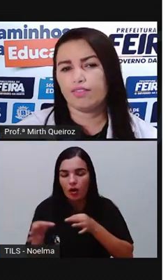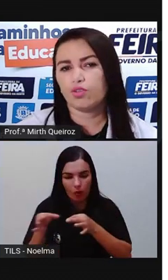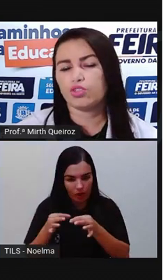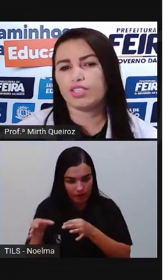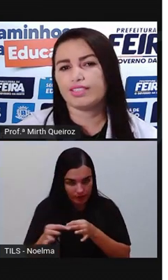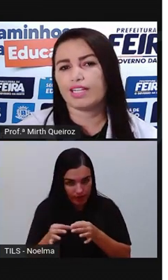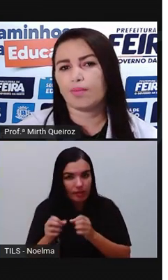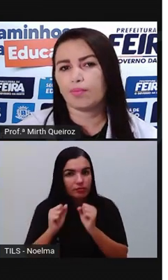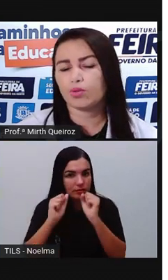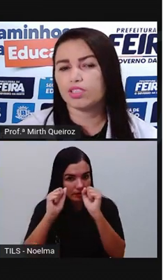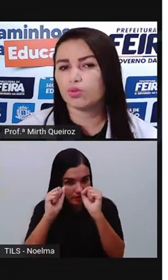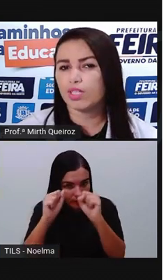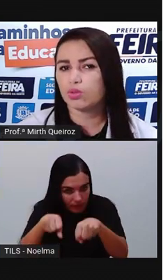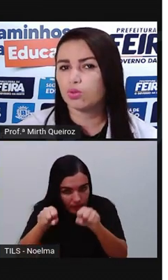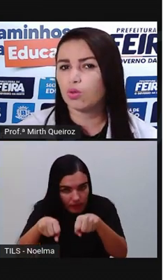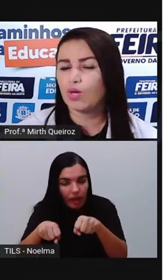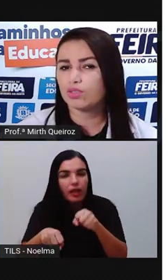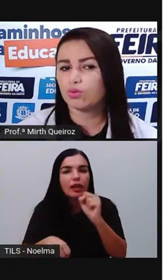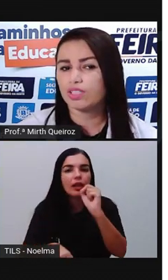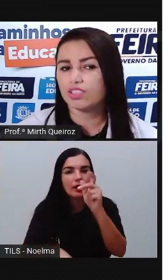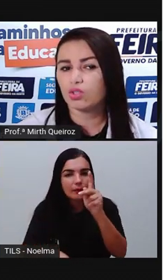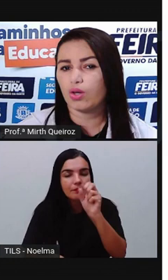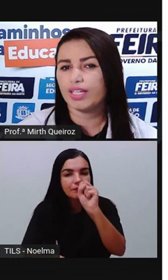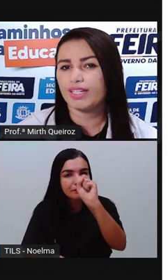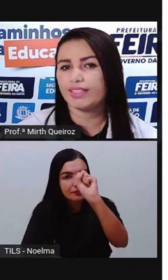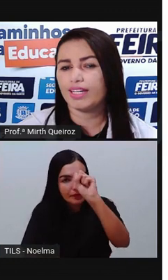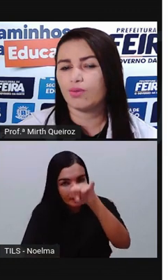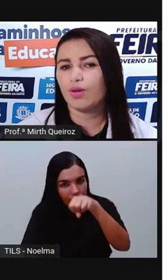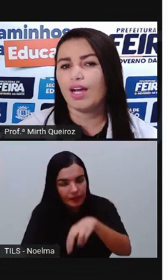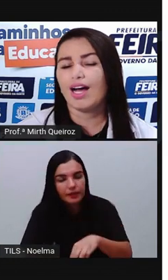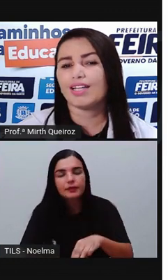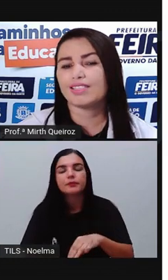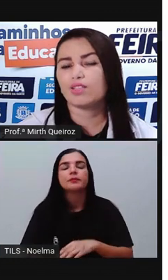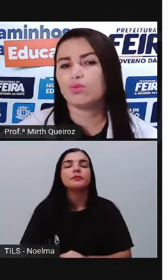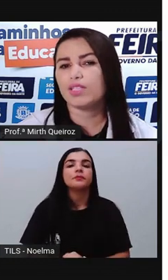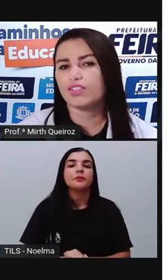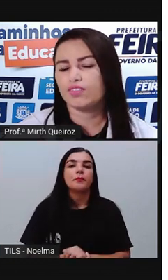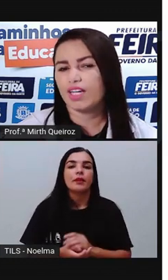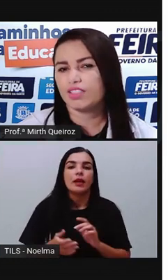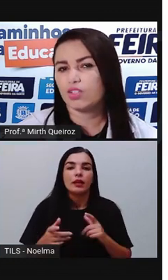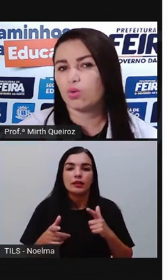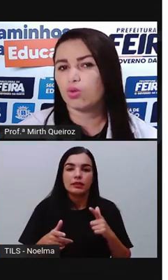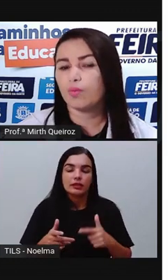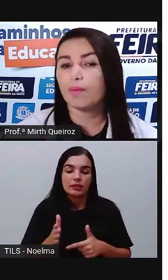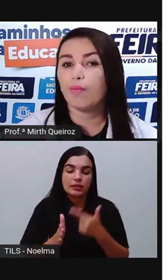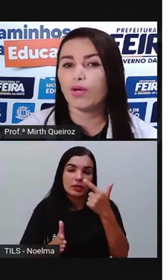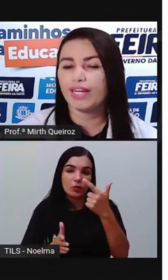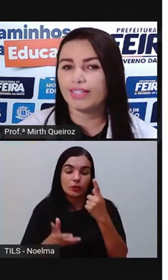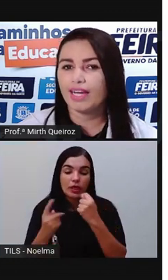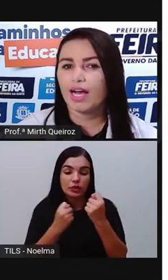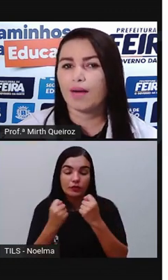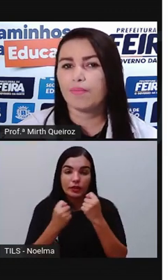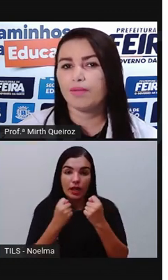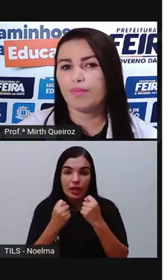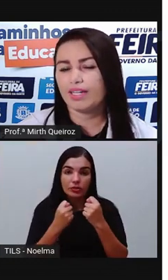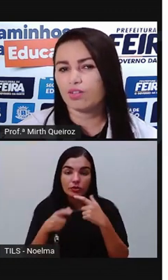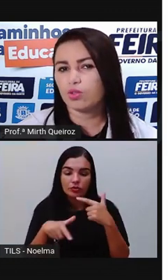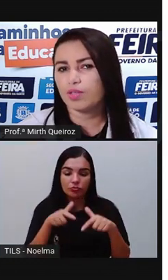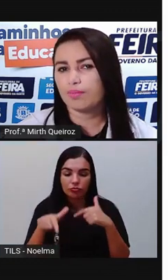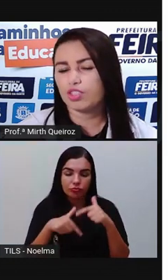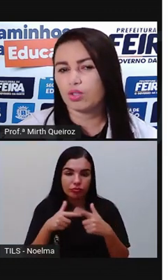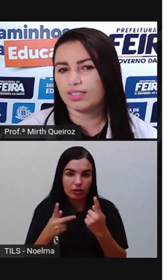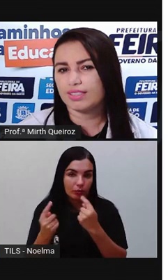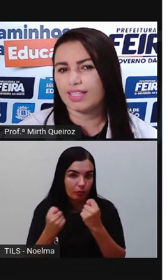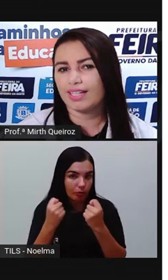que foi utilizada para a produção do açúcar. O açúcar se torna, então, a segunda atividade econômica, porém a primeira